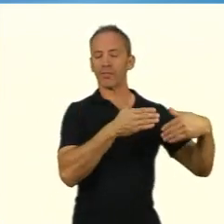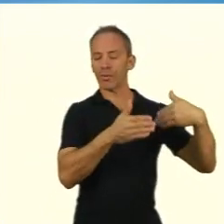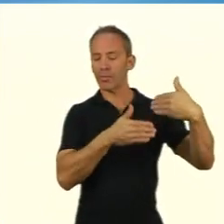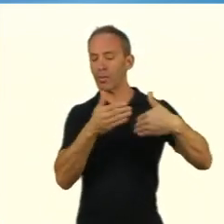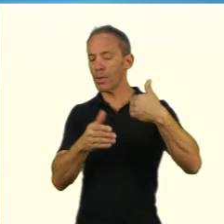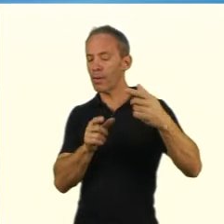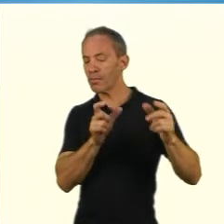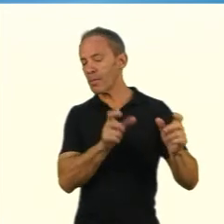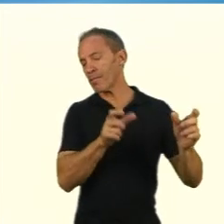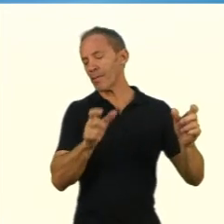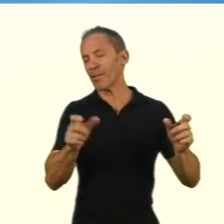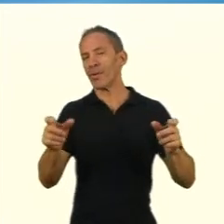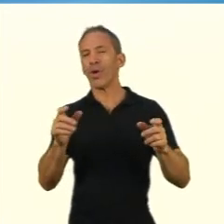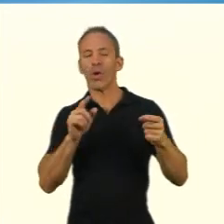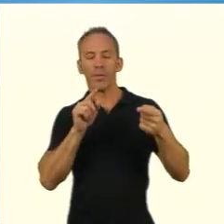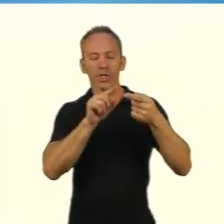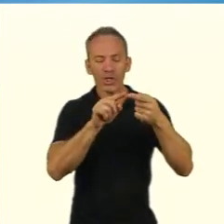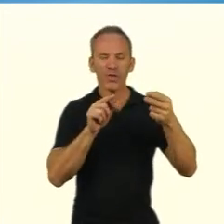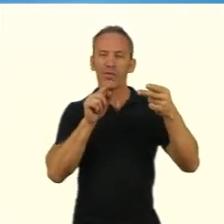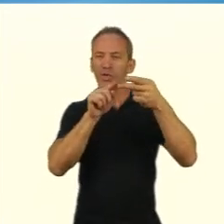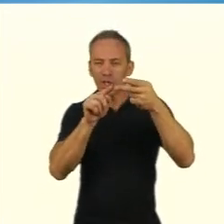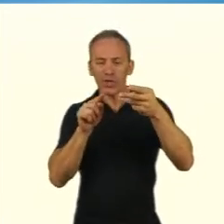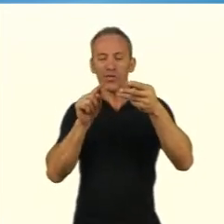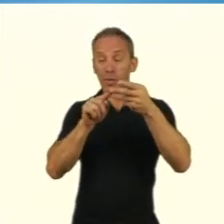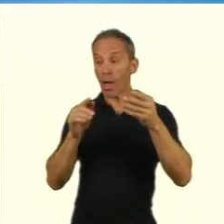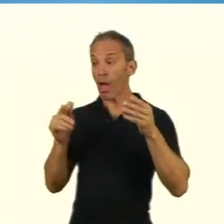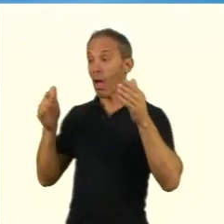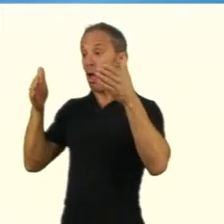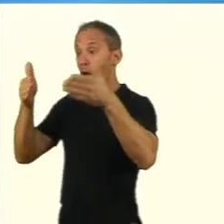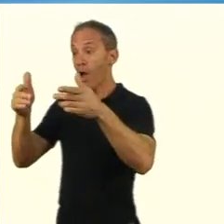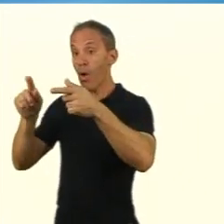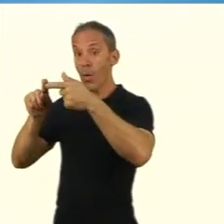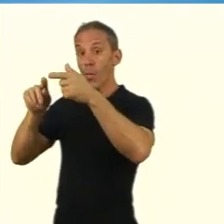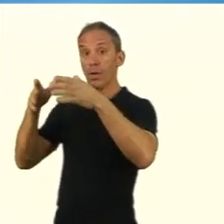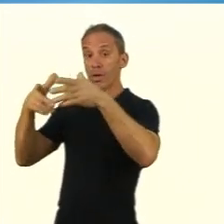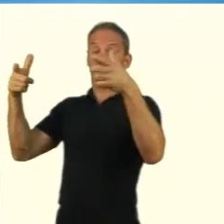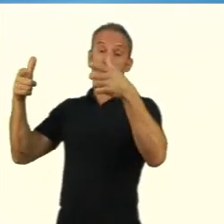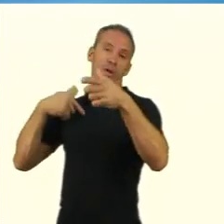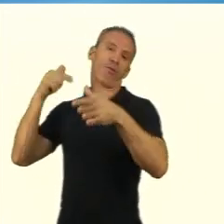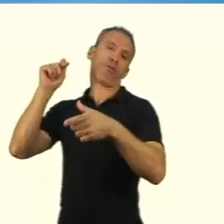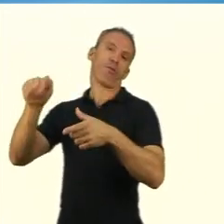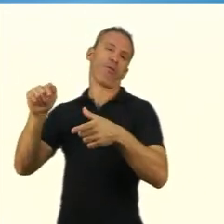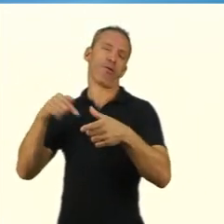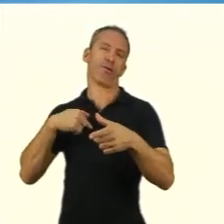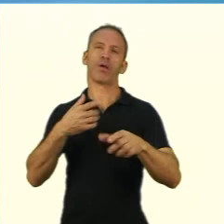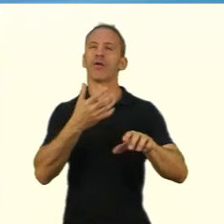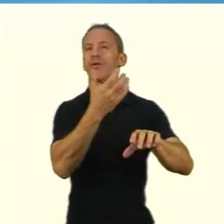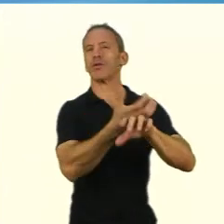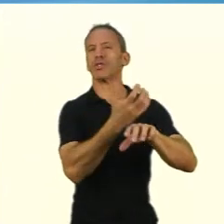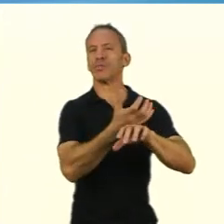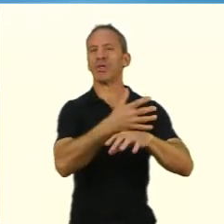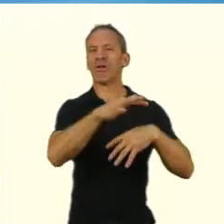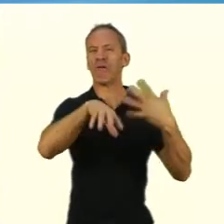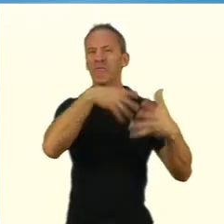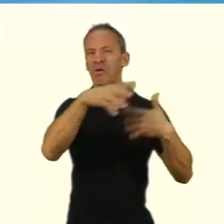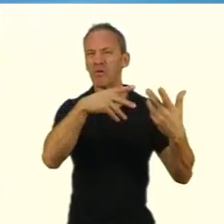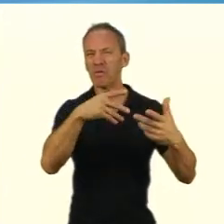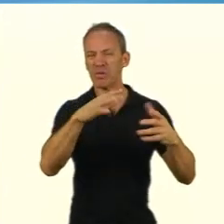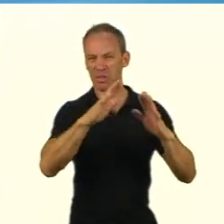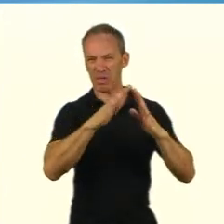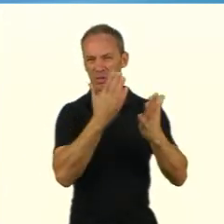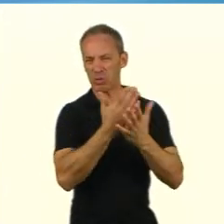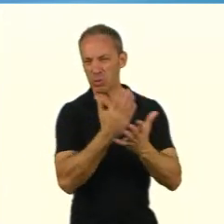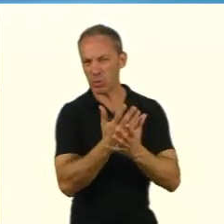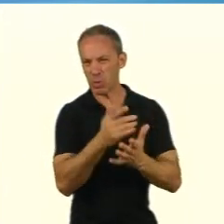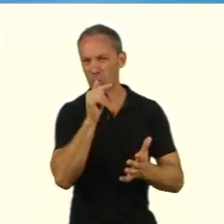descobrir o que você quer elucidar com a sua pesquisa é o seu objetivo geral porém para